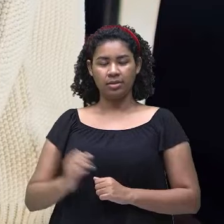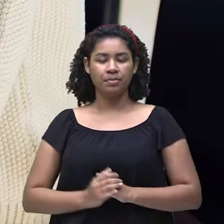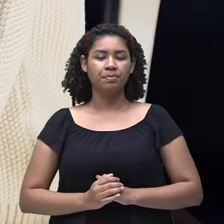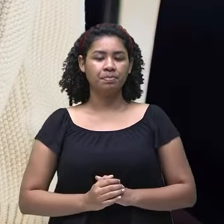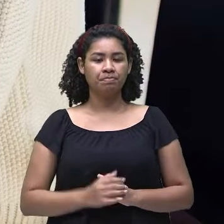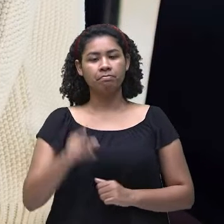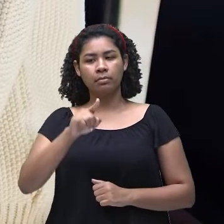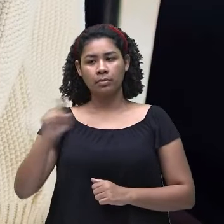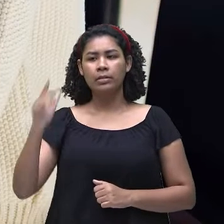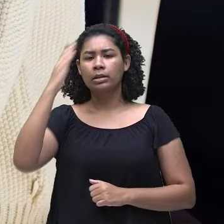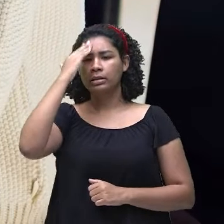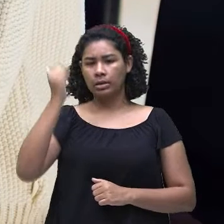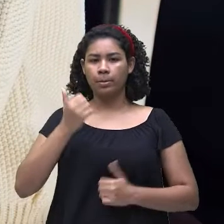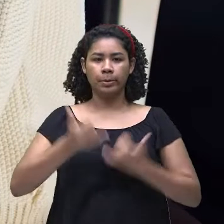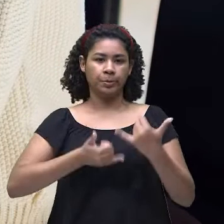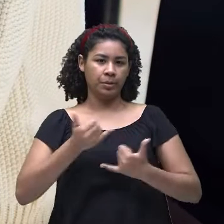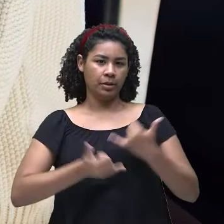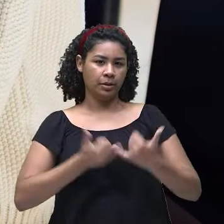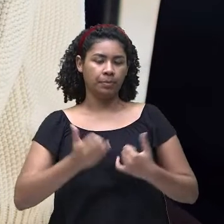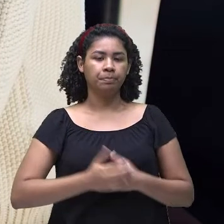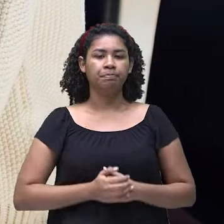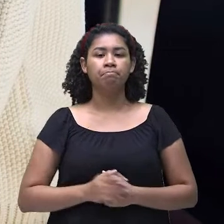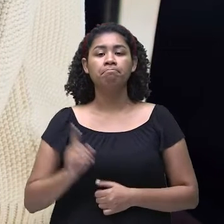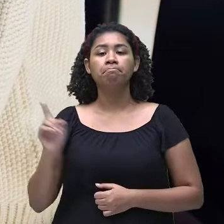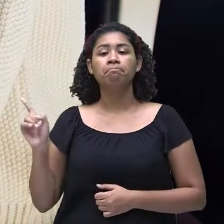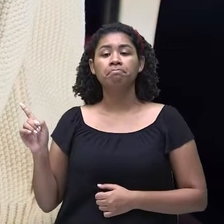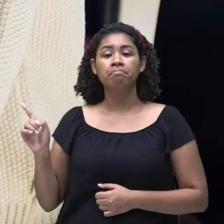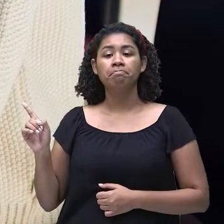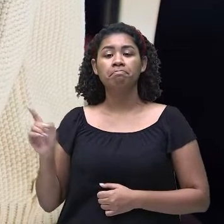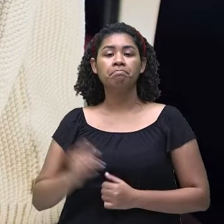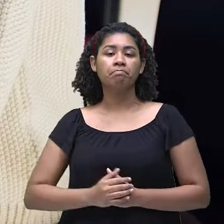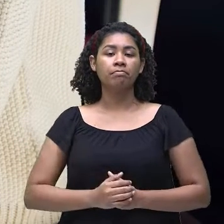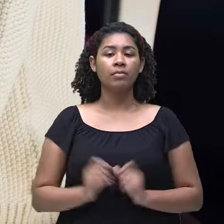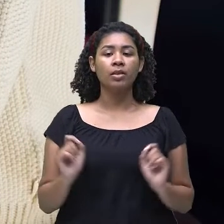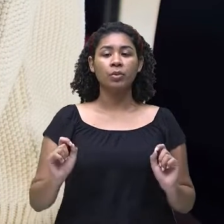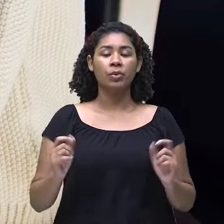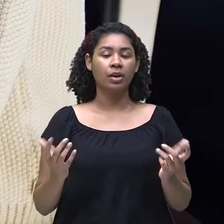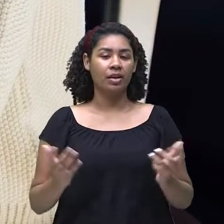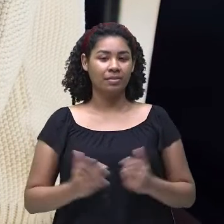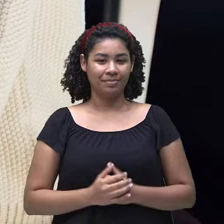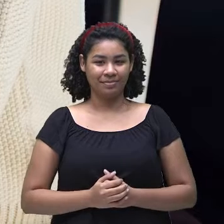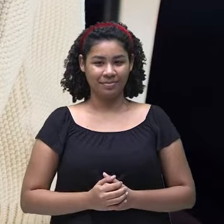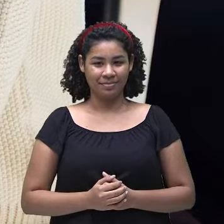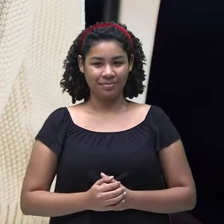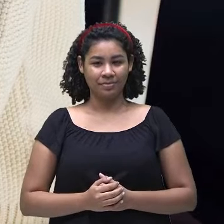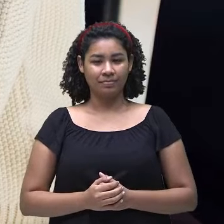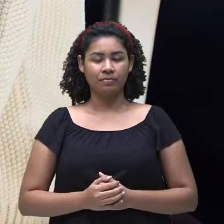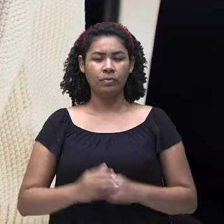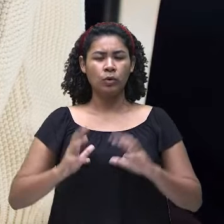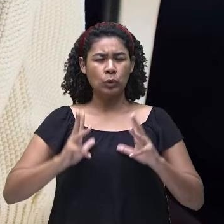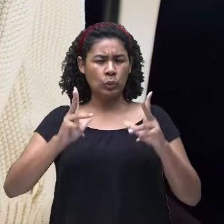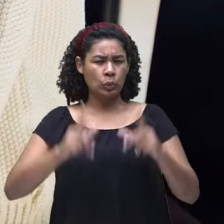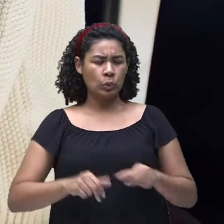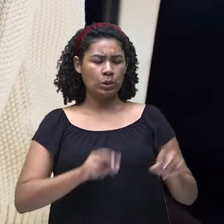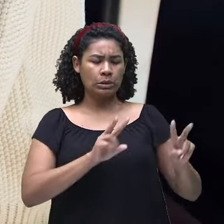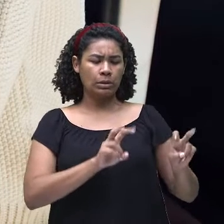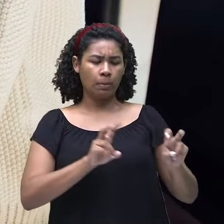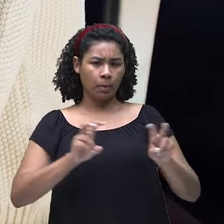Então, aí, olha só. Play da piano. Play da piano. Tudo isso que nós estamos vendo são